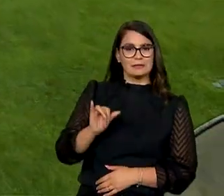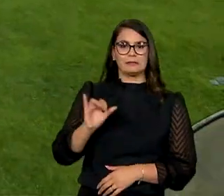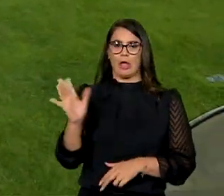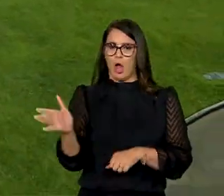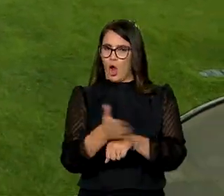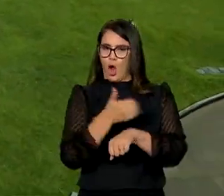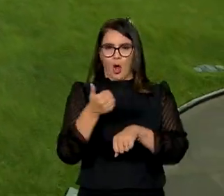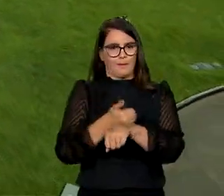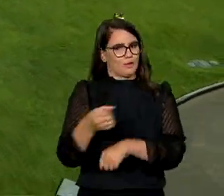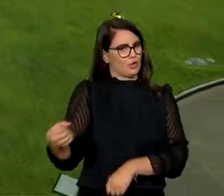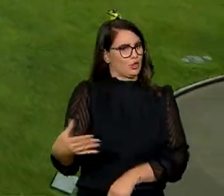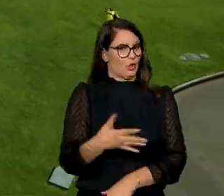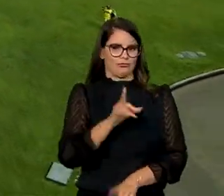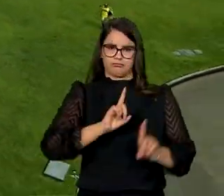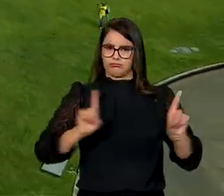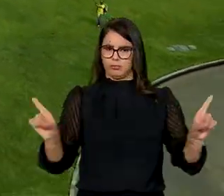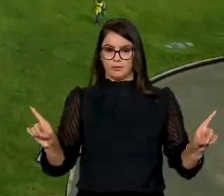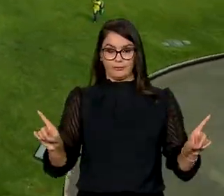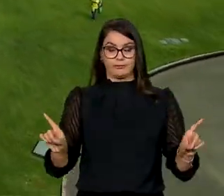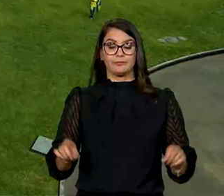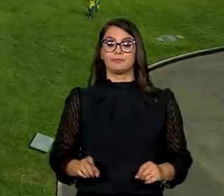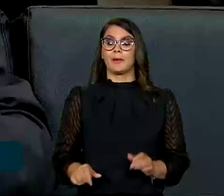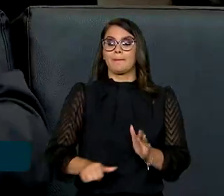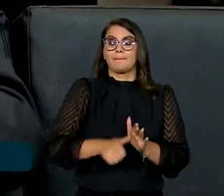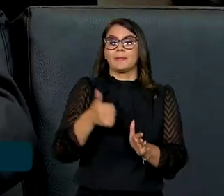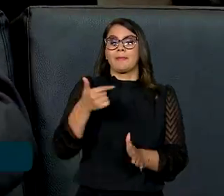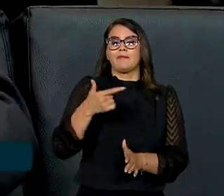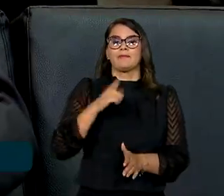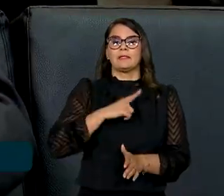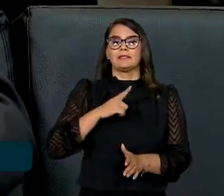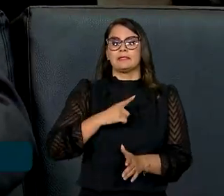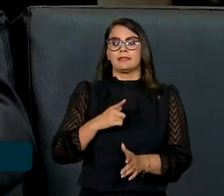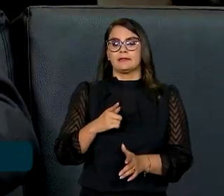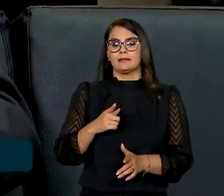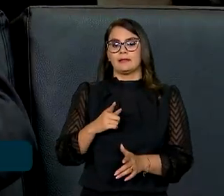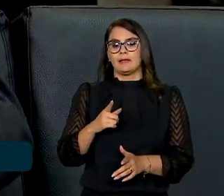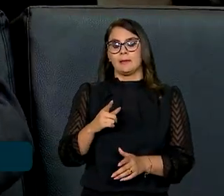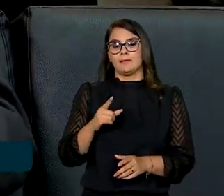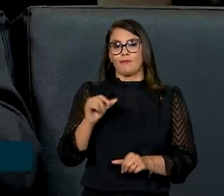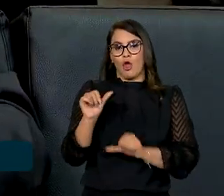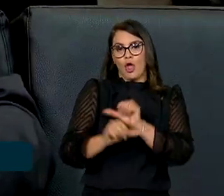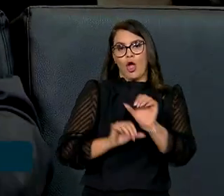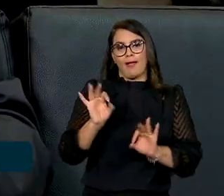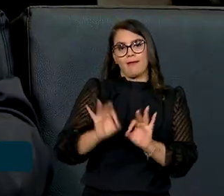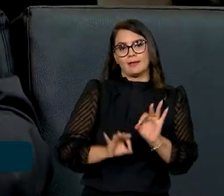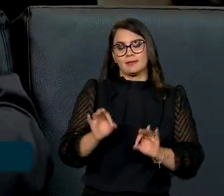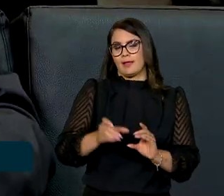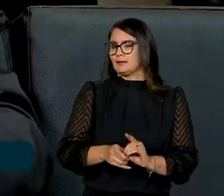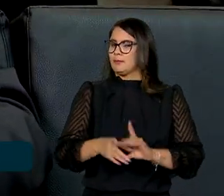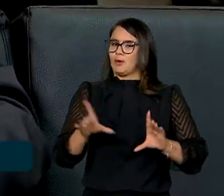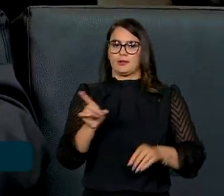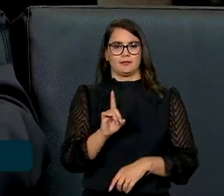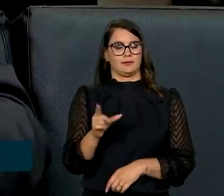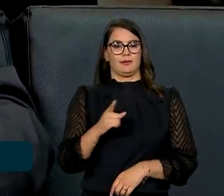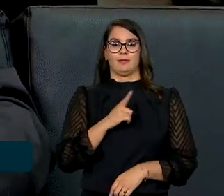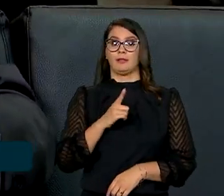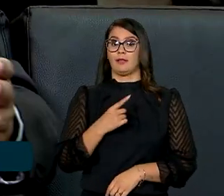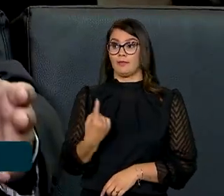golpes de Estado. Que não é a primeira vez que o país passa por um período de redemocratização. Tivemos um muito